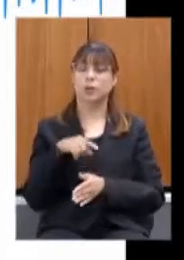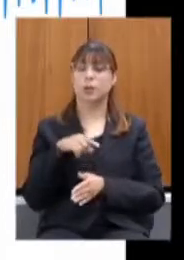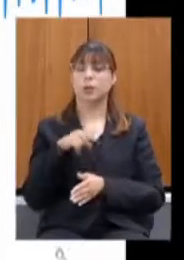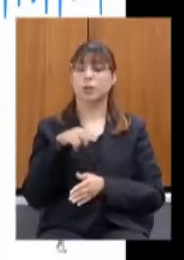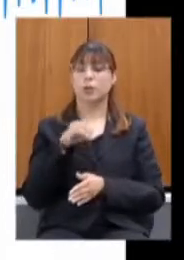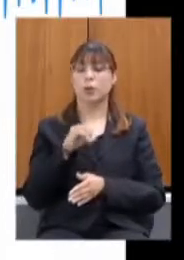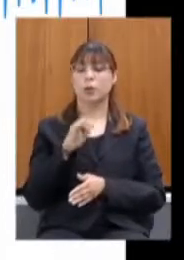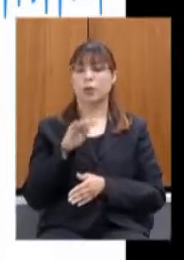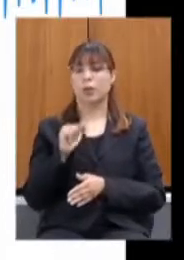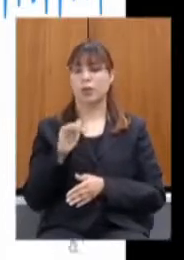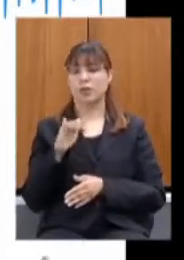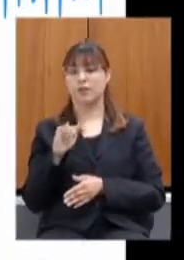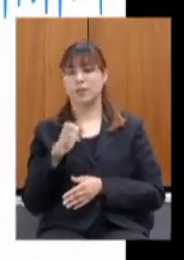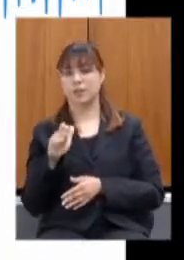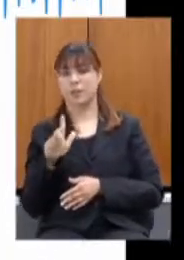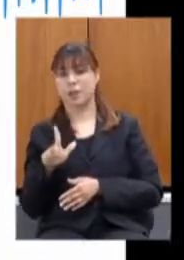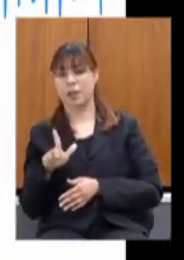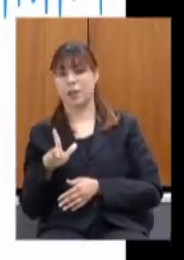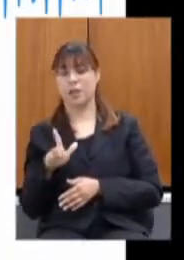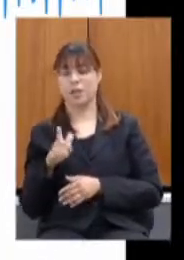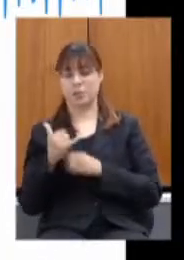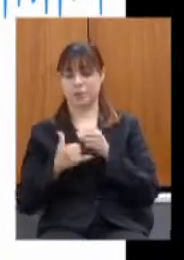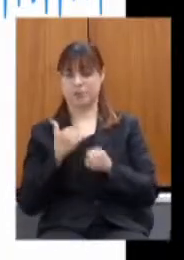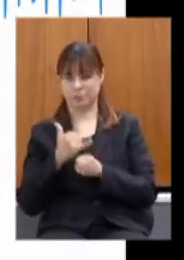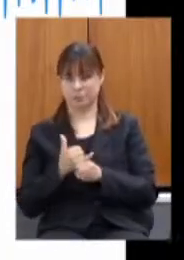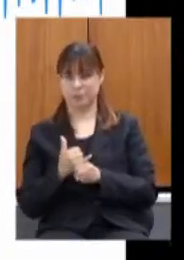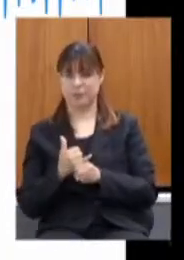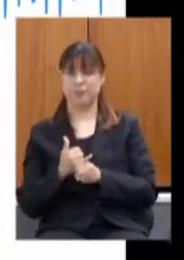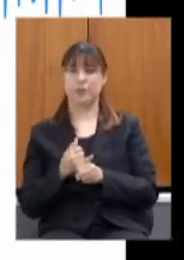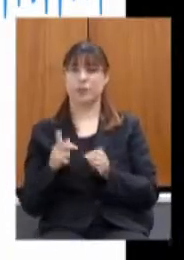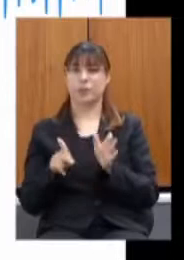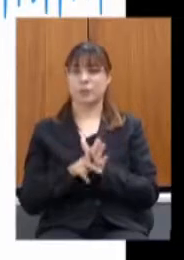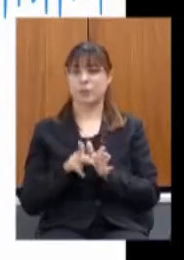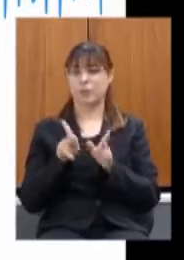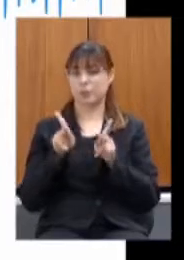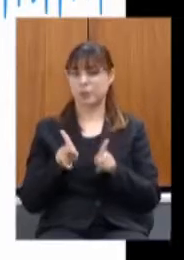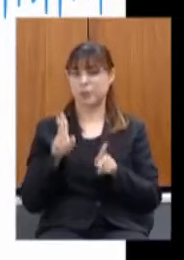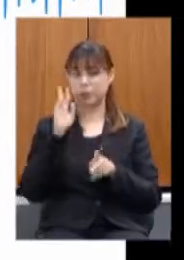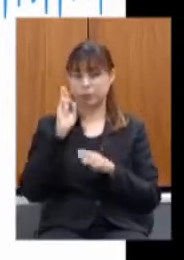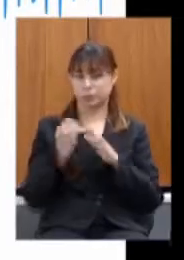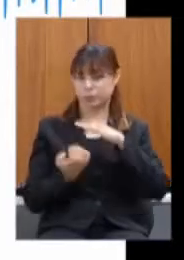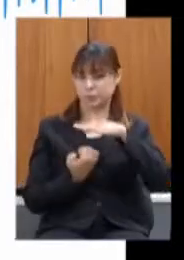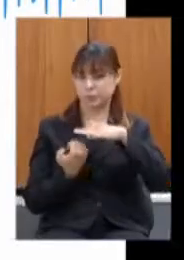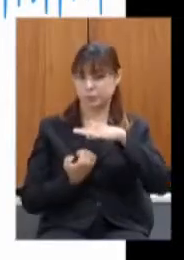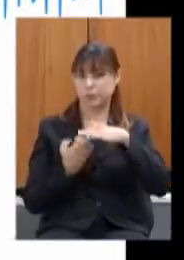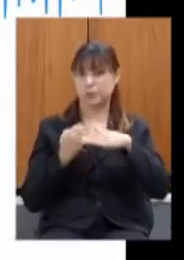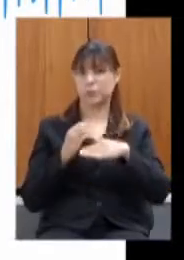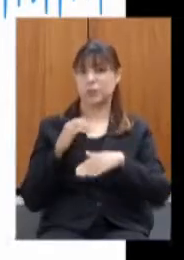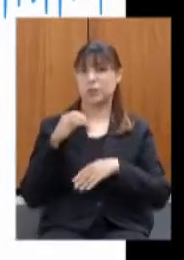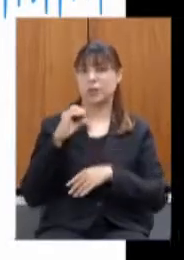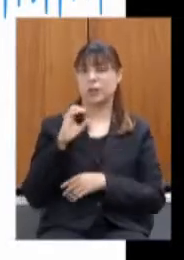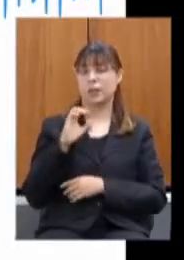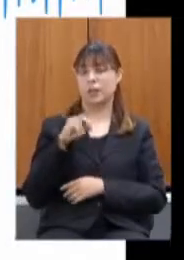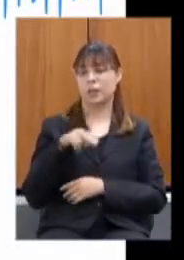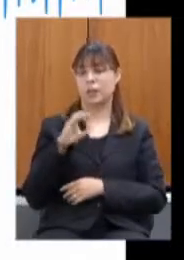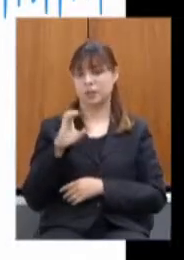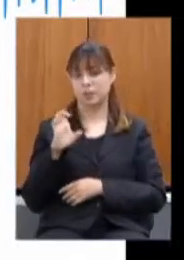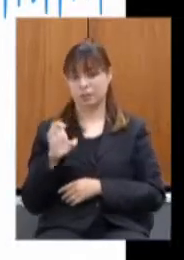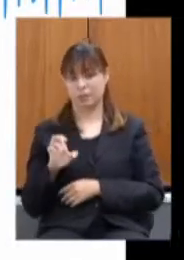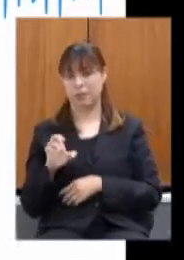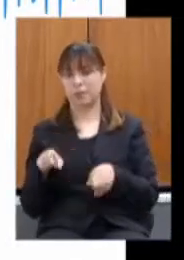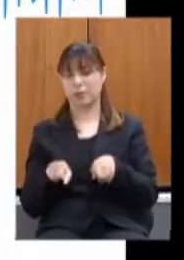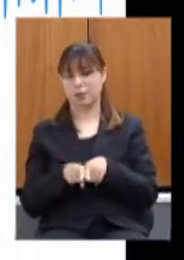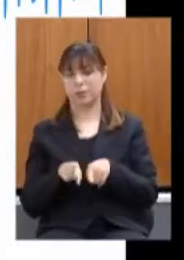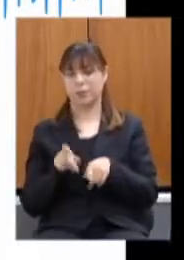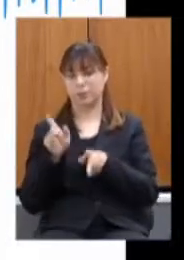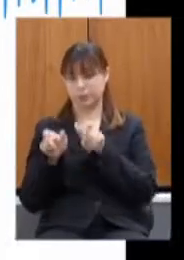nota fiscal que é de pessoa jurídica para pessoa jurídica e a NFCE que é a nota fiscal do consumidor então a gente faz